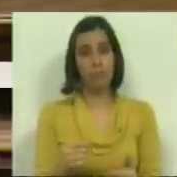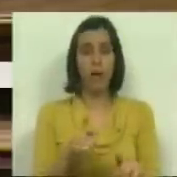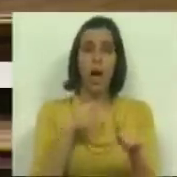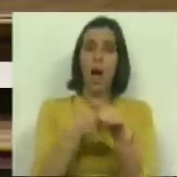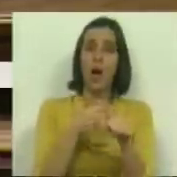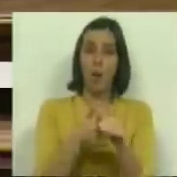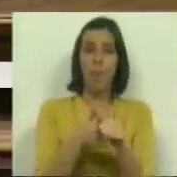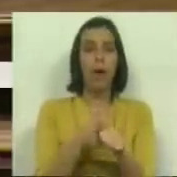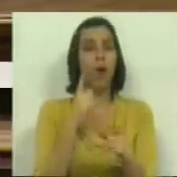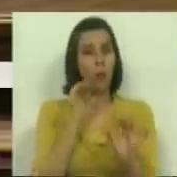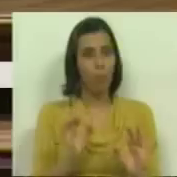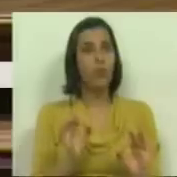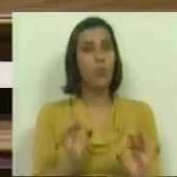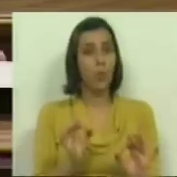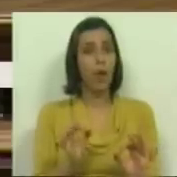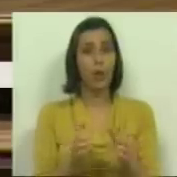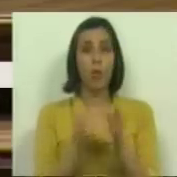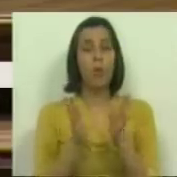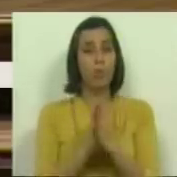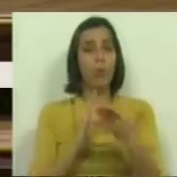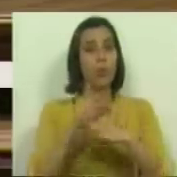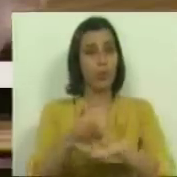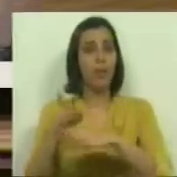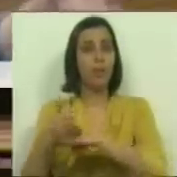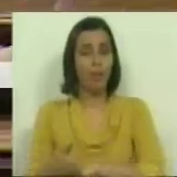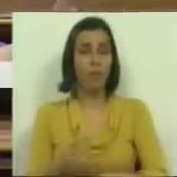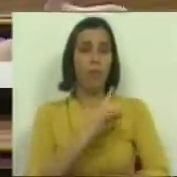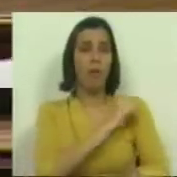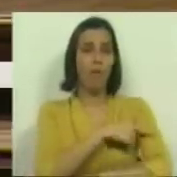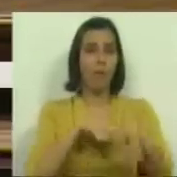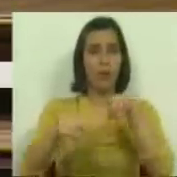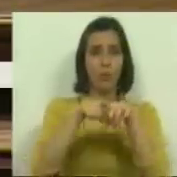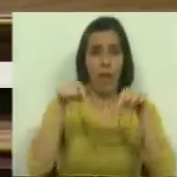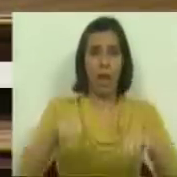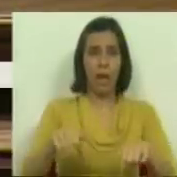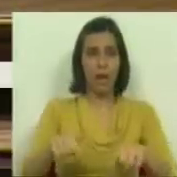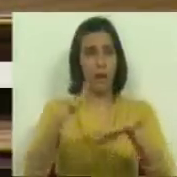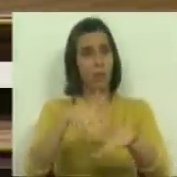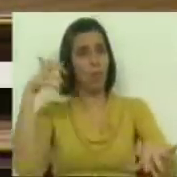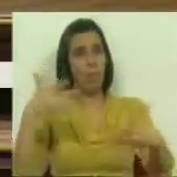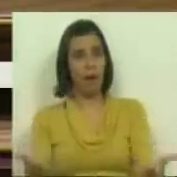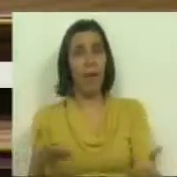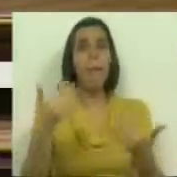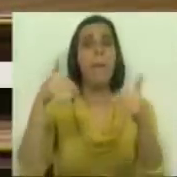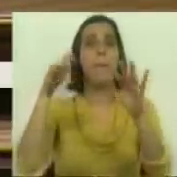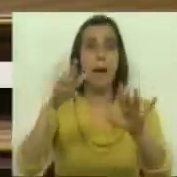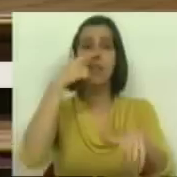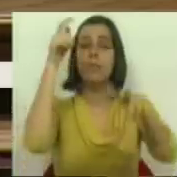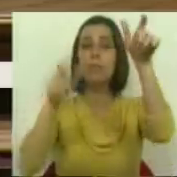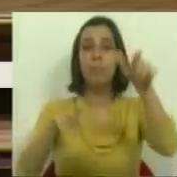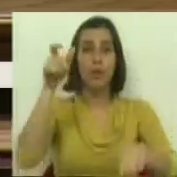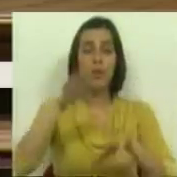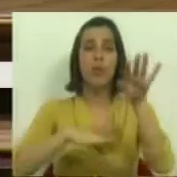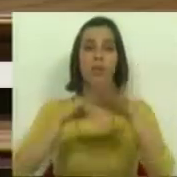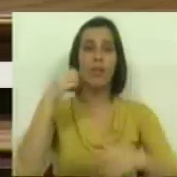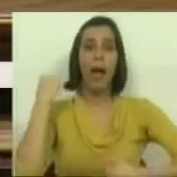acompanhadas com muito cuidado, creio eu, por todos os intervenientes. Pelas forças políticas que estão presentes neste Parlamento, mas pelos cidadãos que